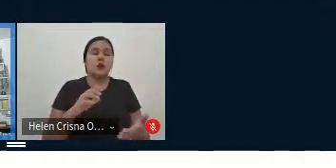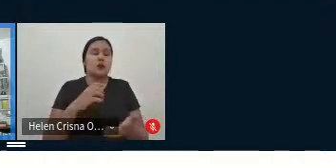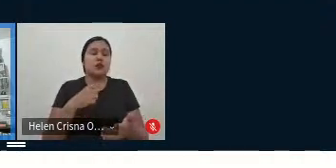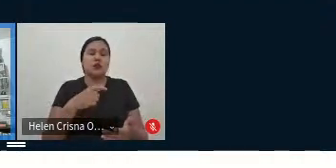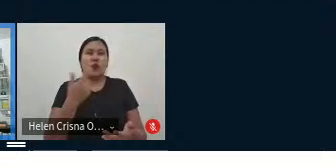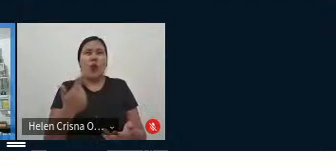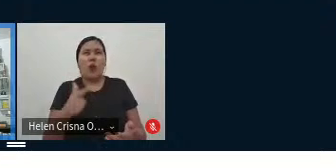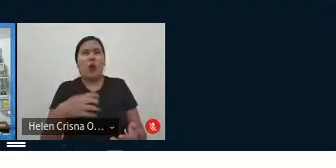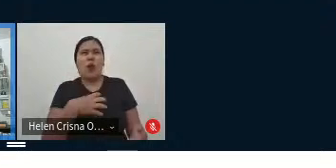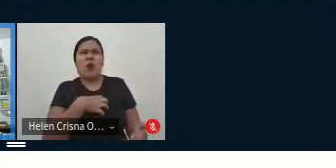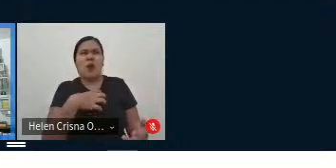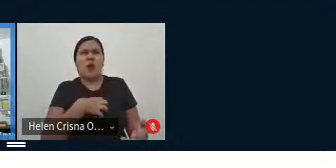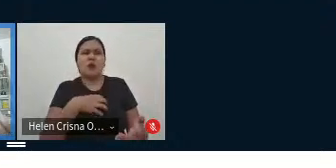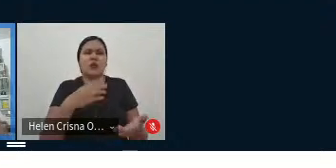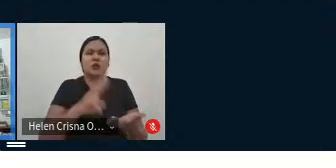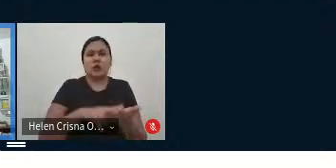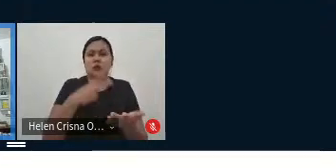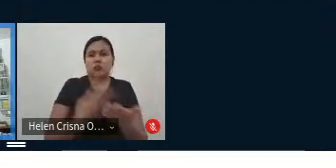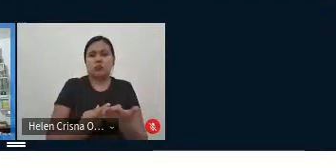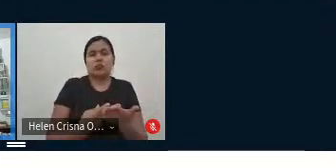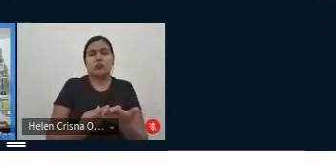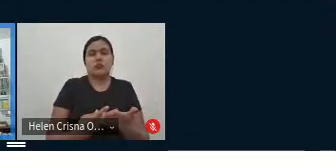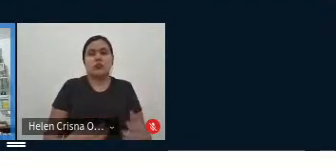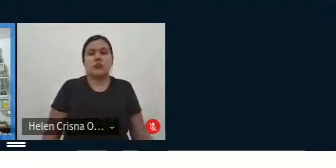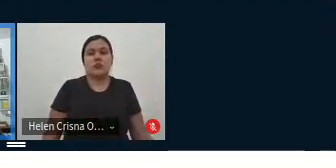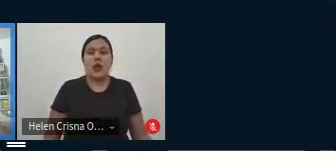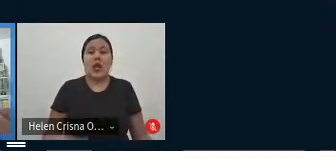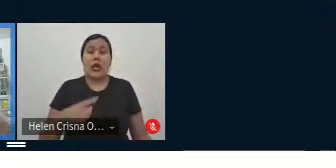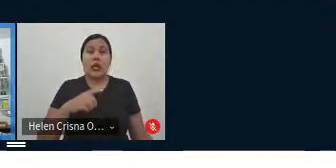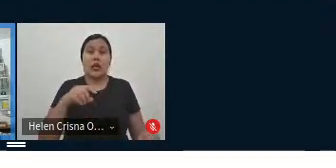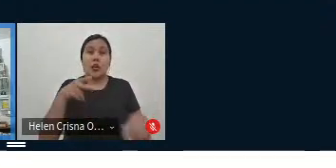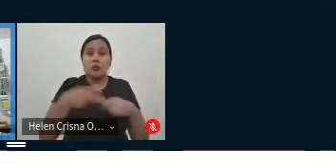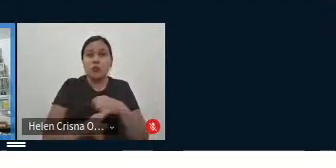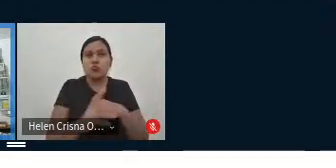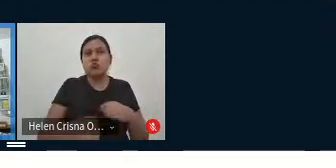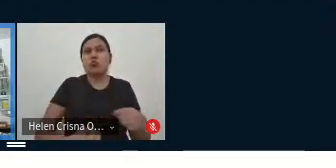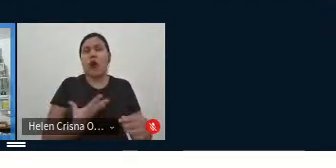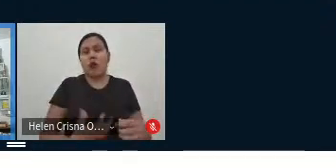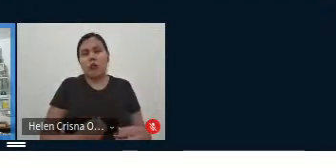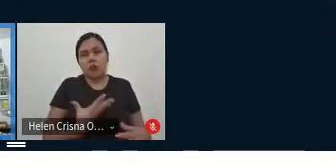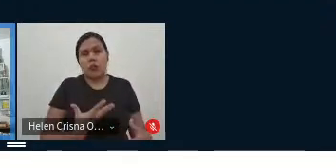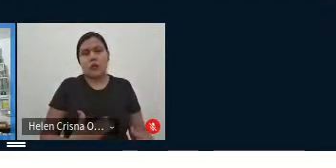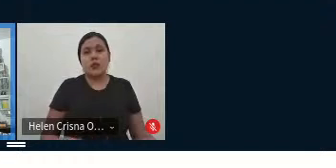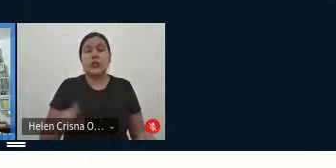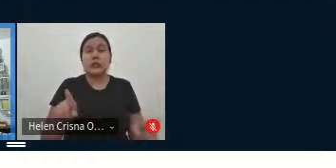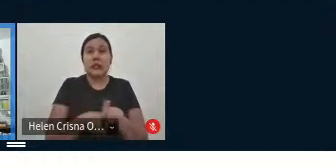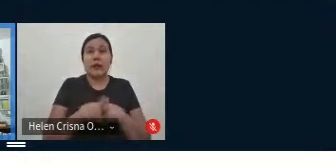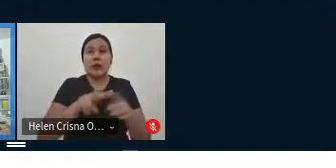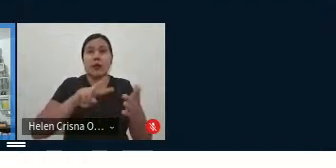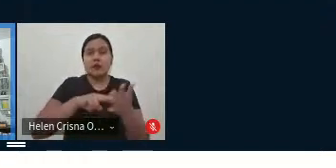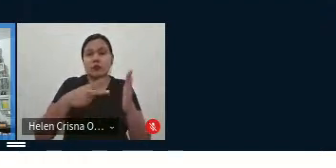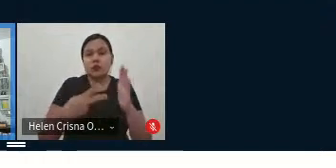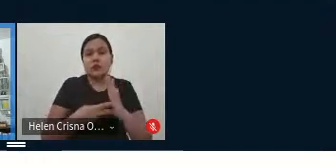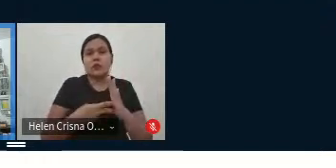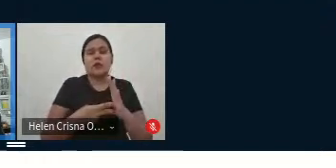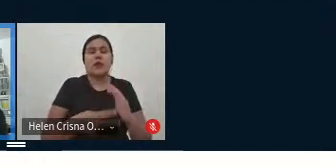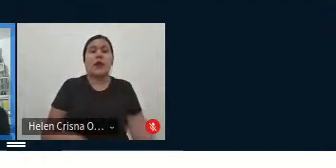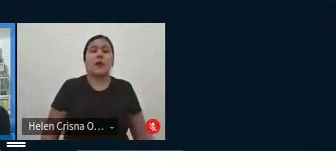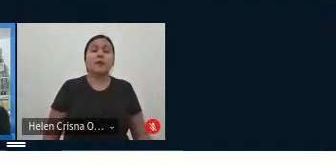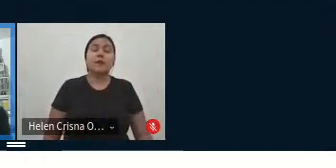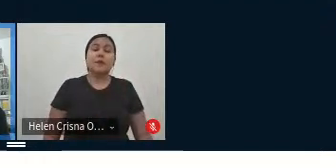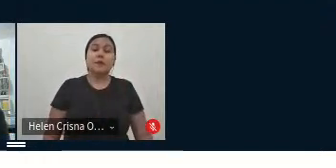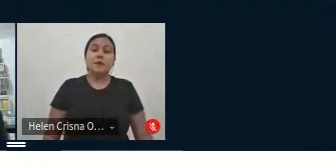tradução tem que ser essa tradução que mantém a poética, mas que também mantém a significância, né? Como o Mário Laranjeira sempre